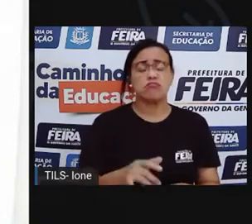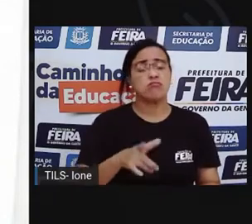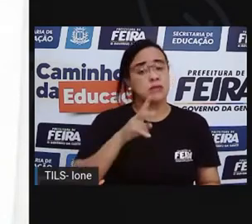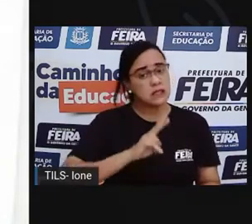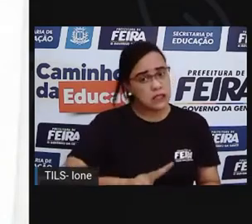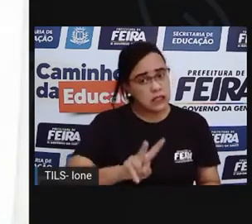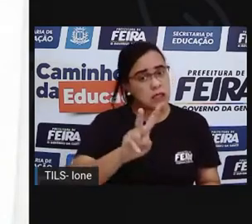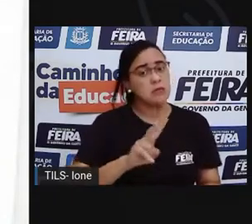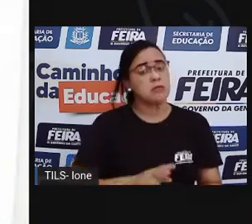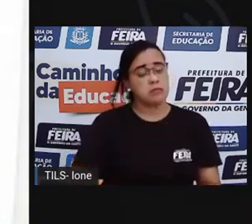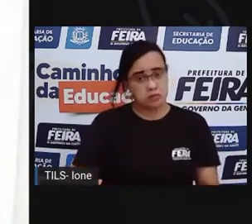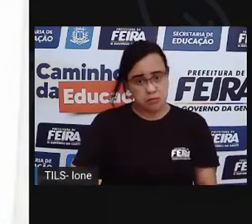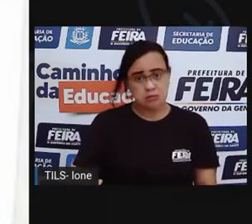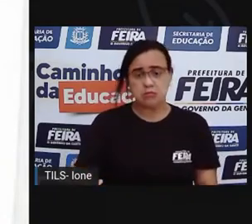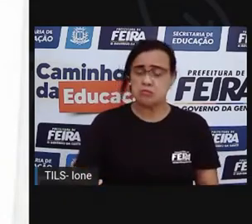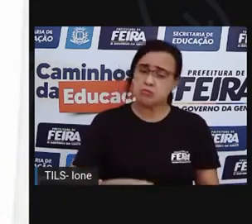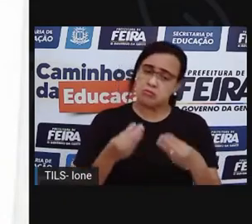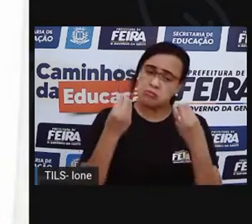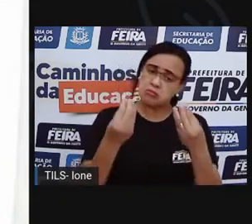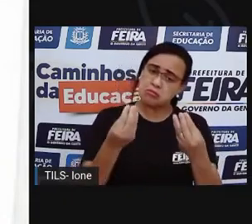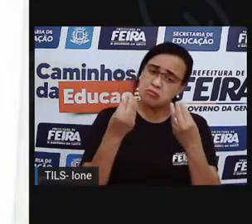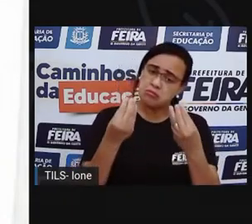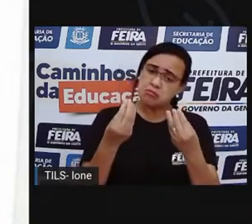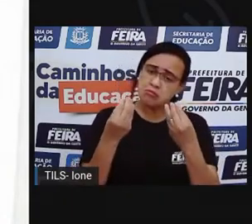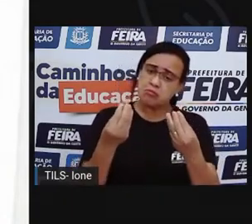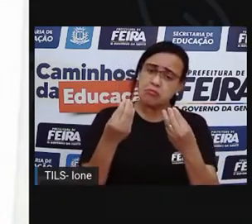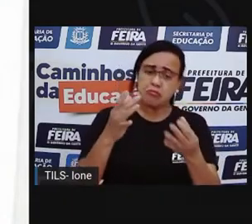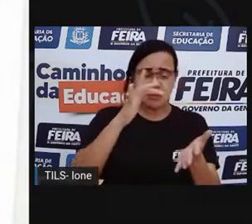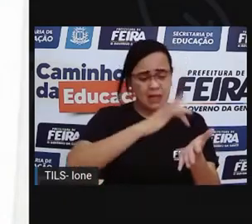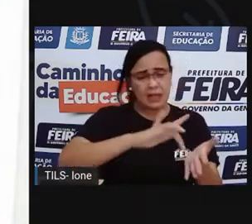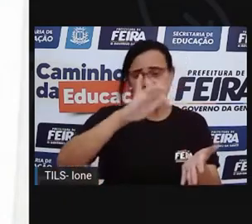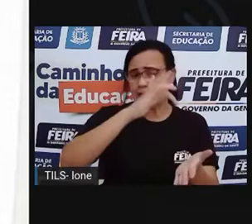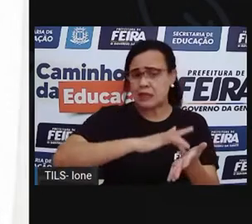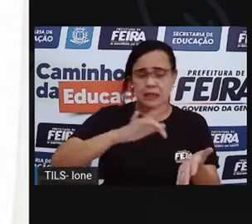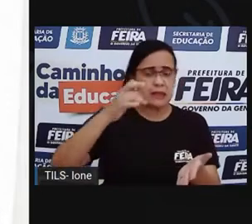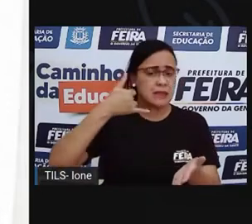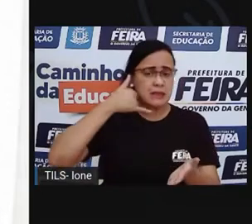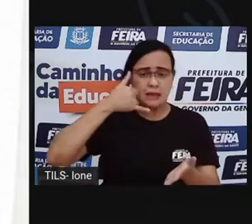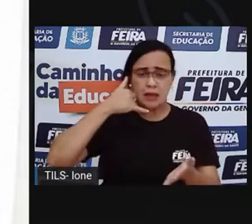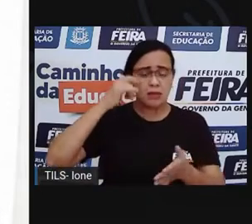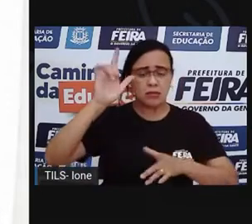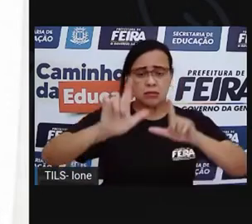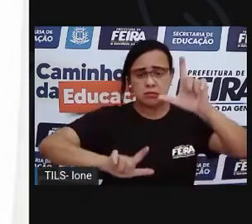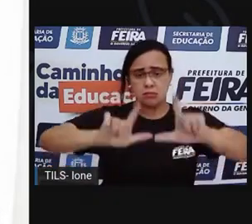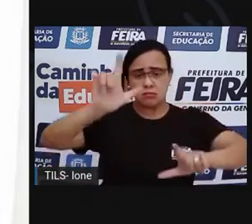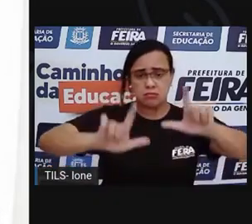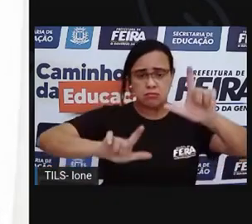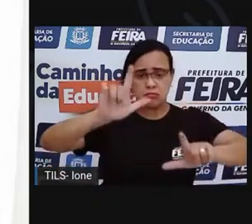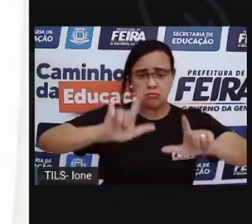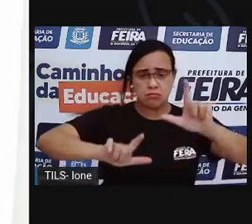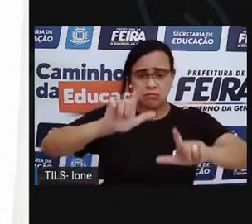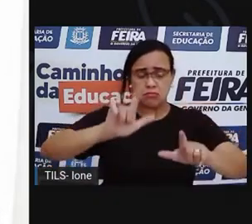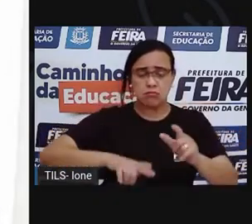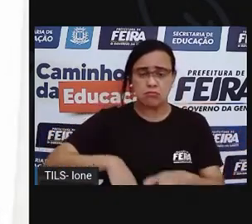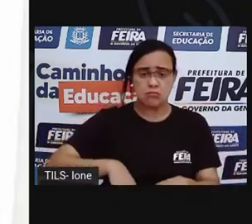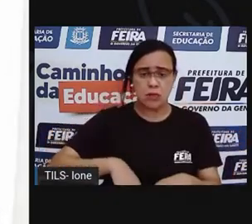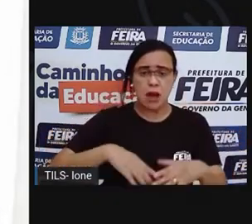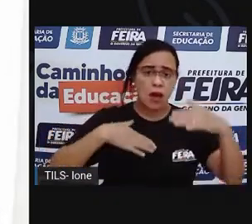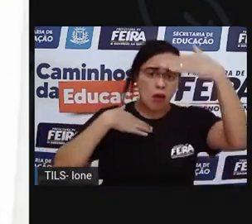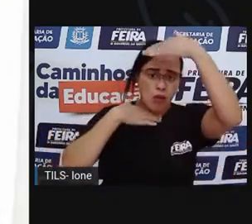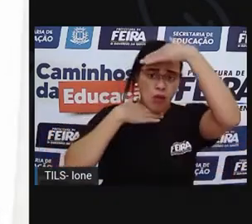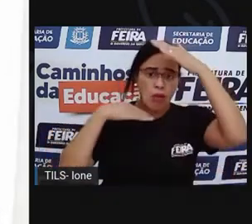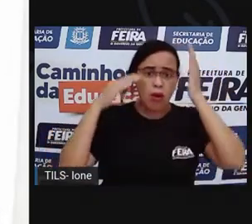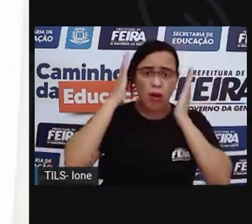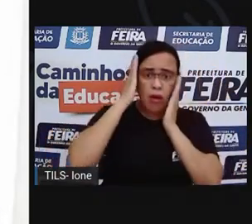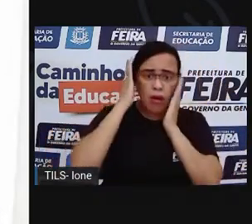pequena, com tanto tablet, celular e televisão, sua cabeça vai ficar